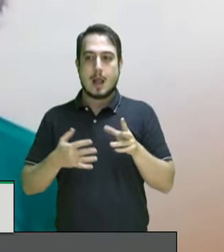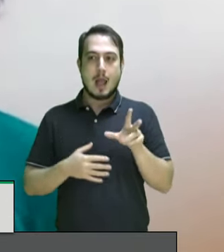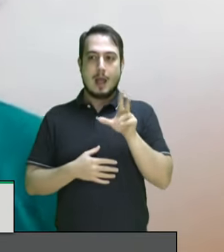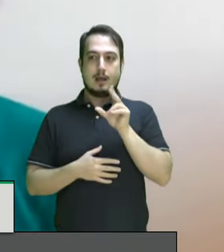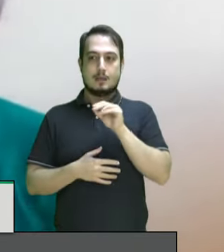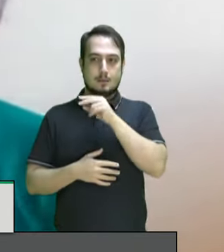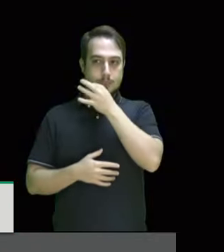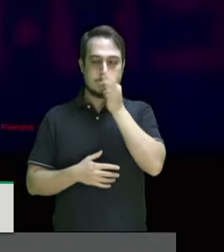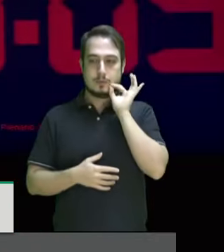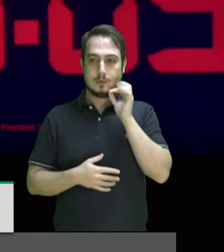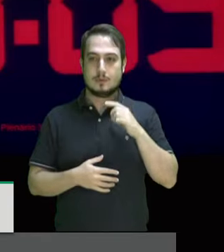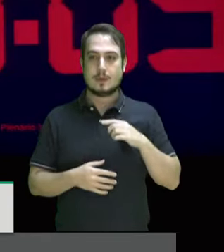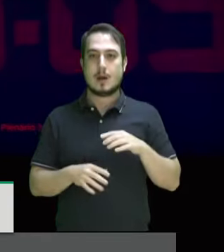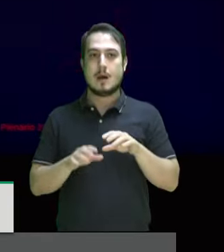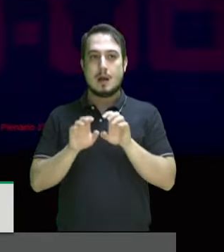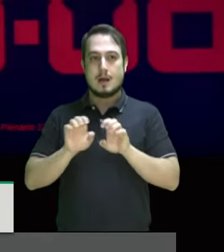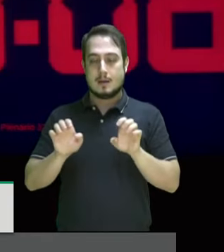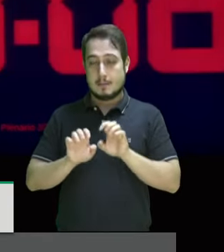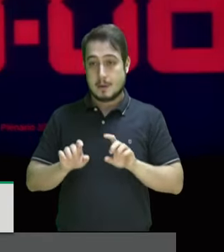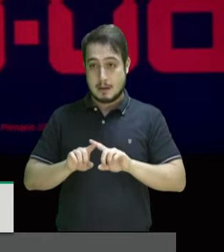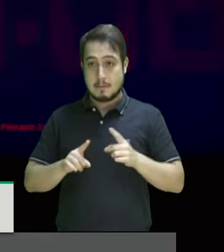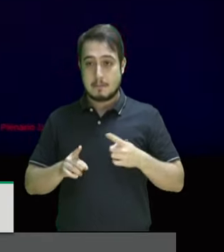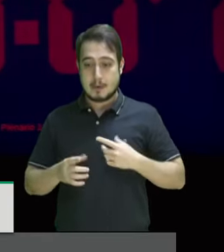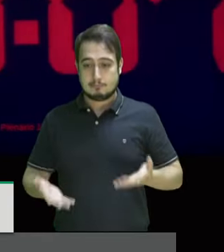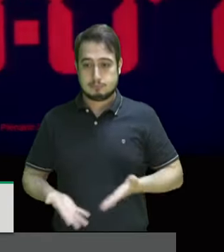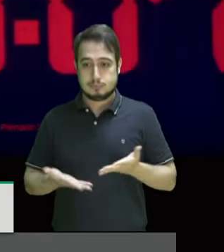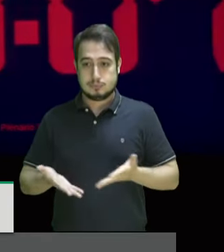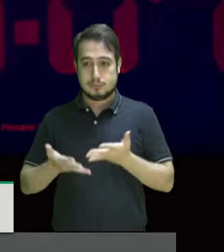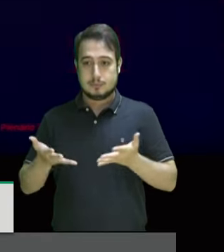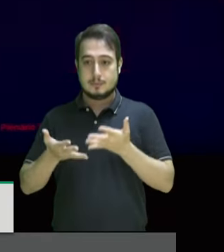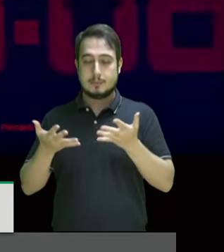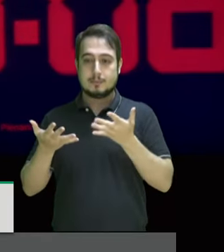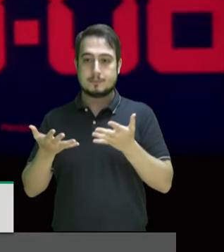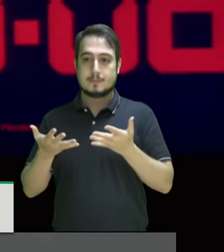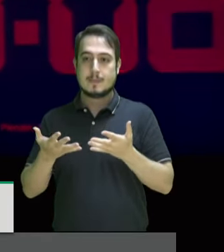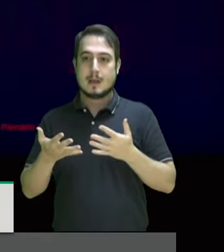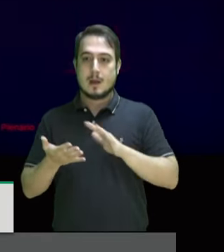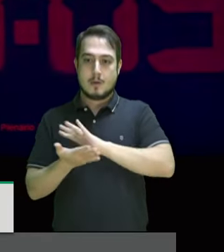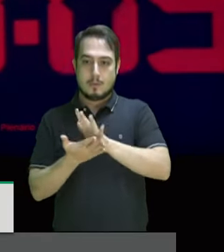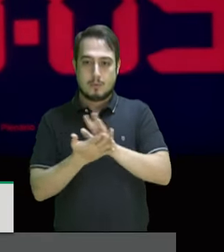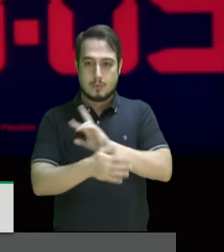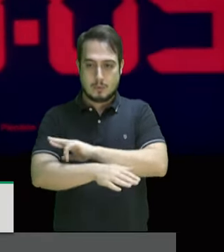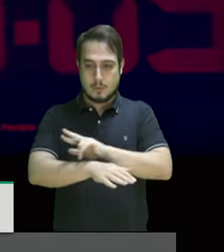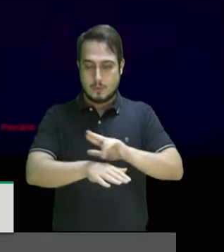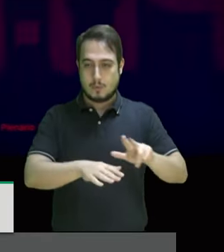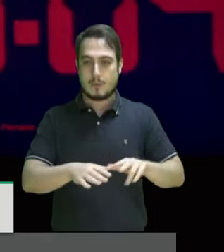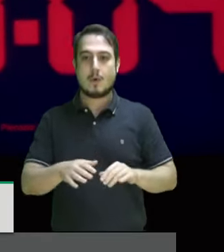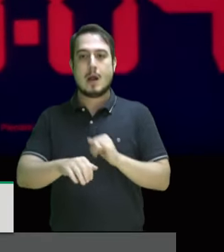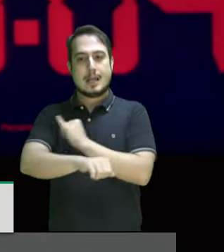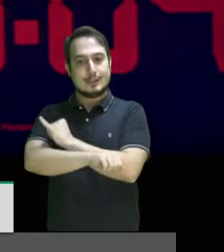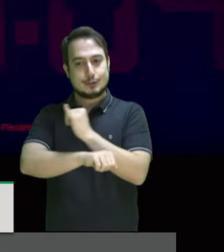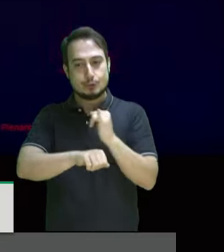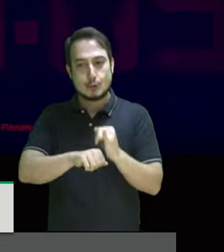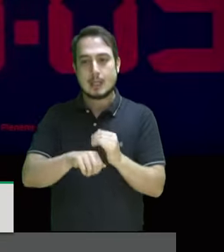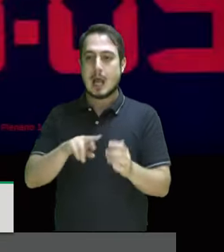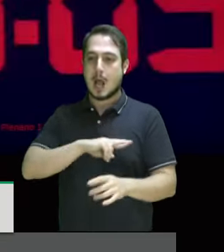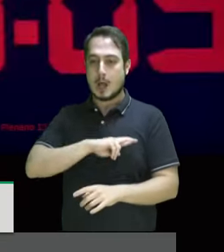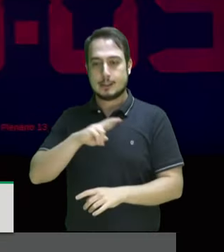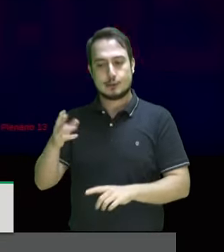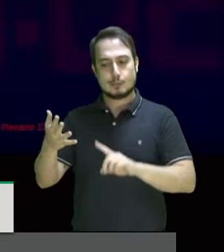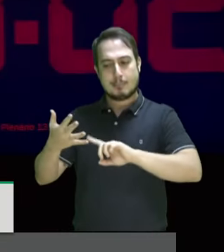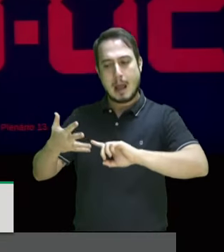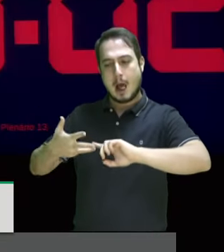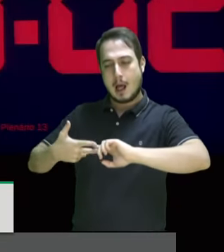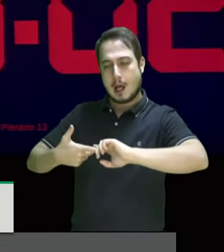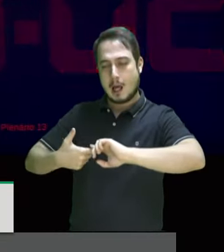de um racismo estrutural, mas vão alimentando o racismo institucional, o racismo religioso e tantas